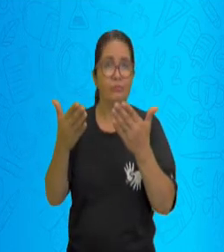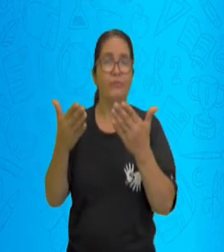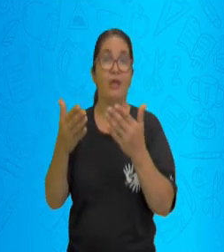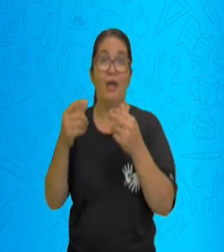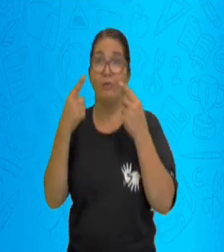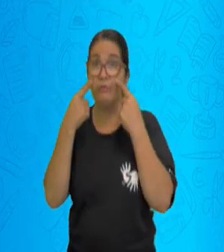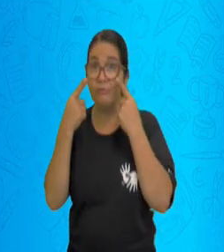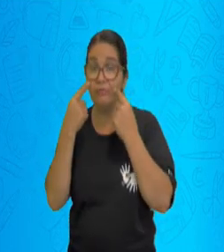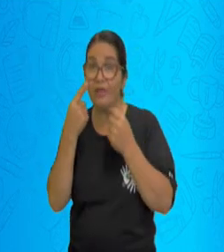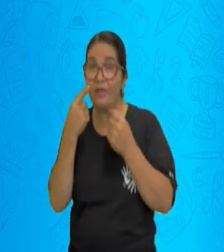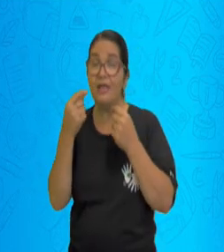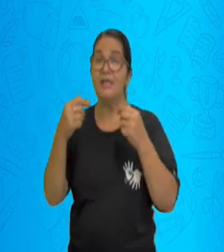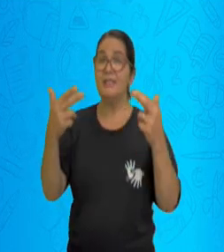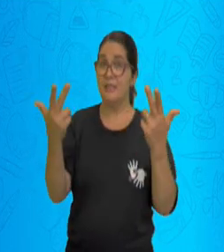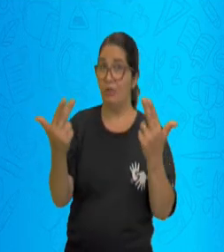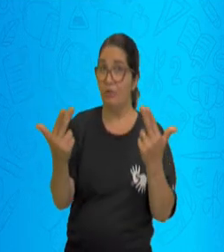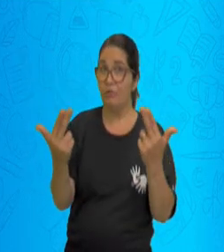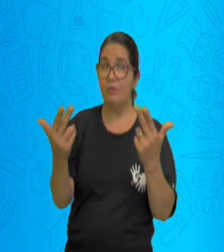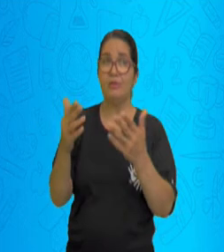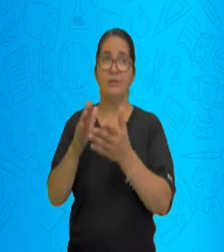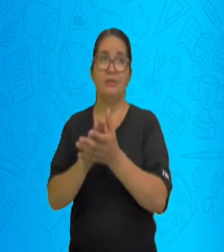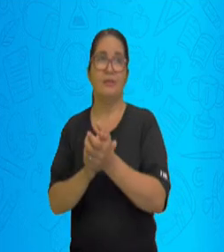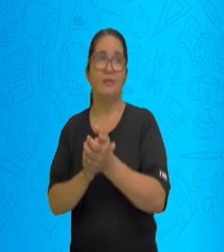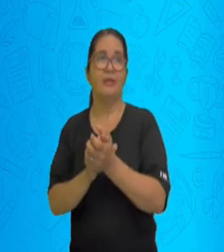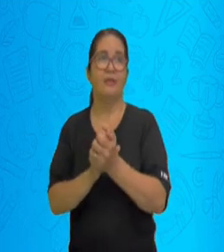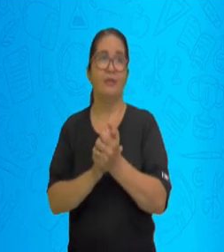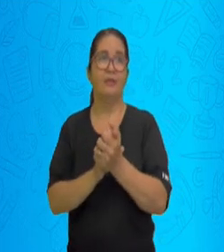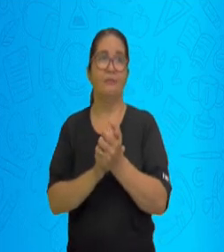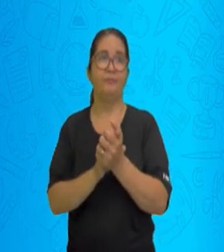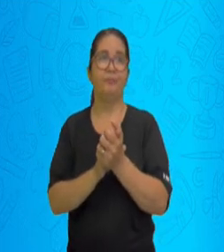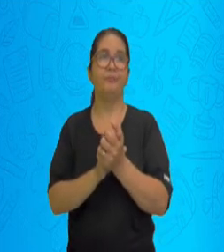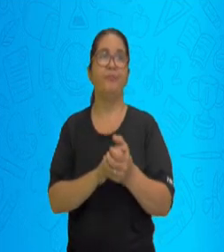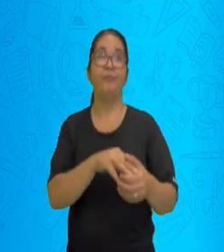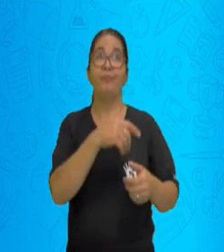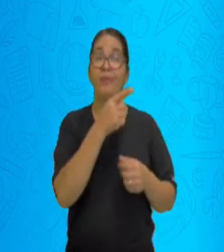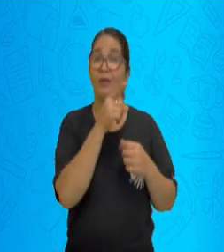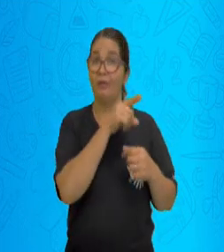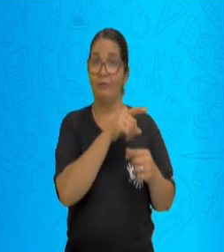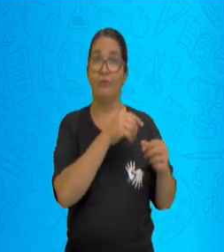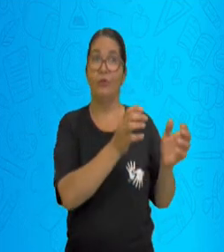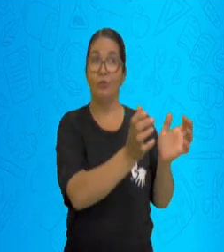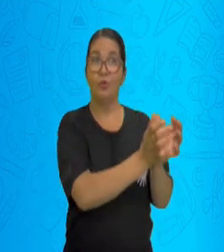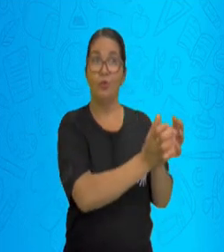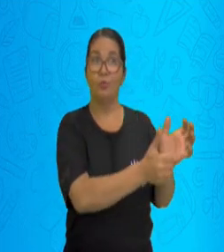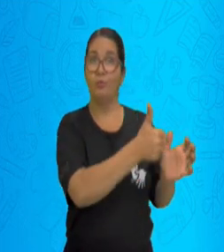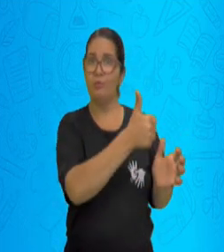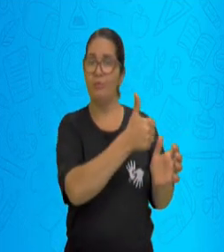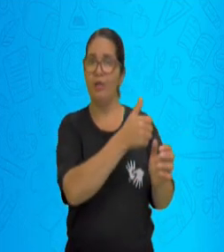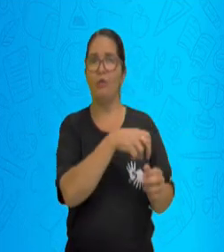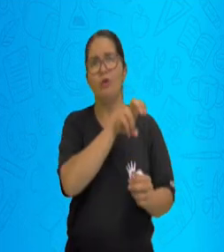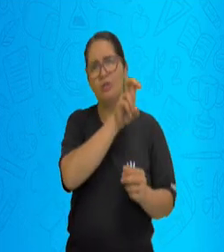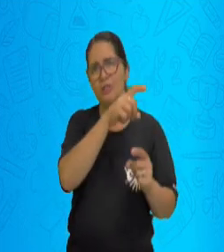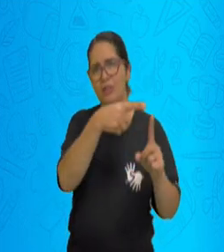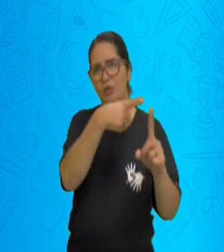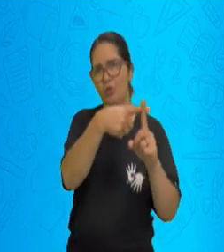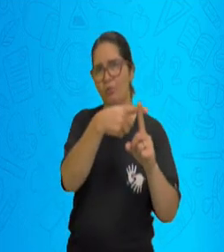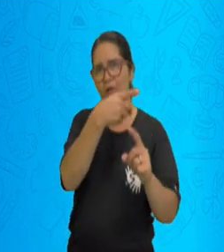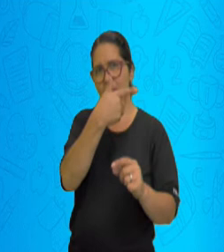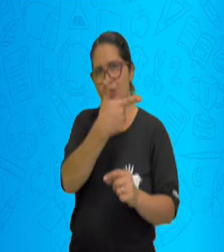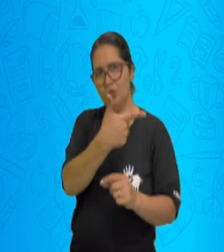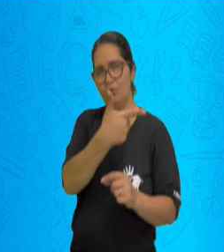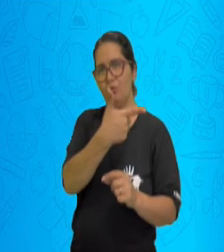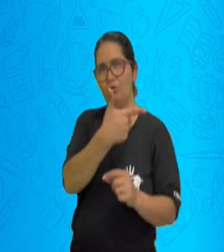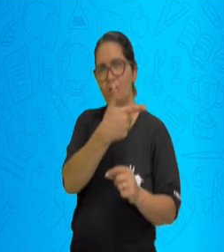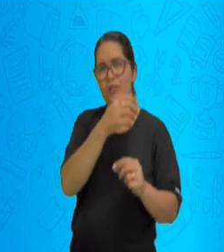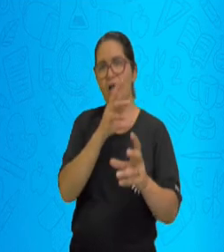Vamos olhar. 5 mais 2 é 7. Será que é igual a 3 mais 1?